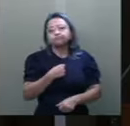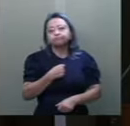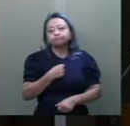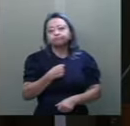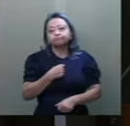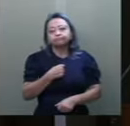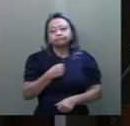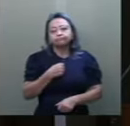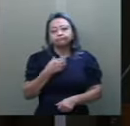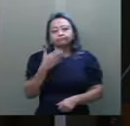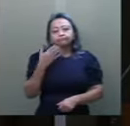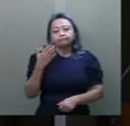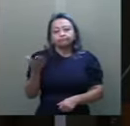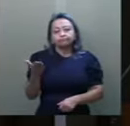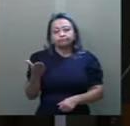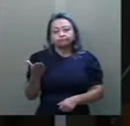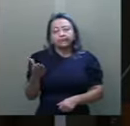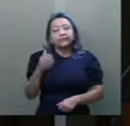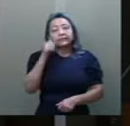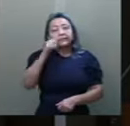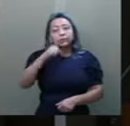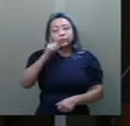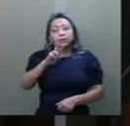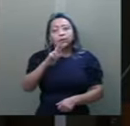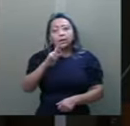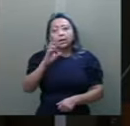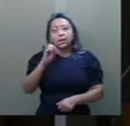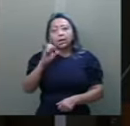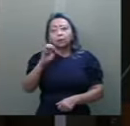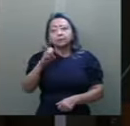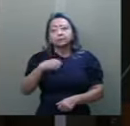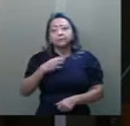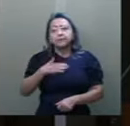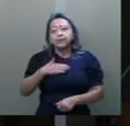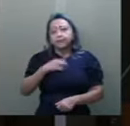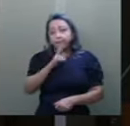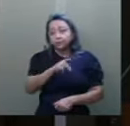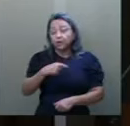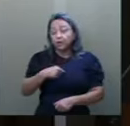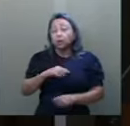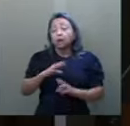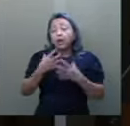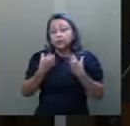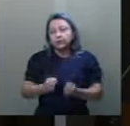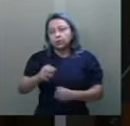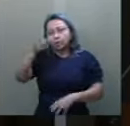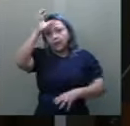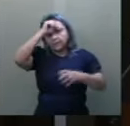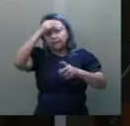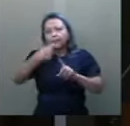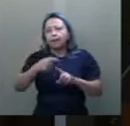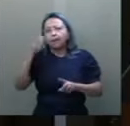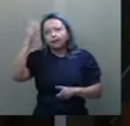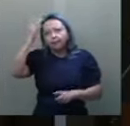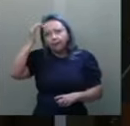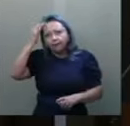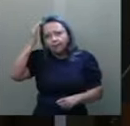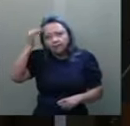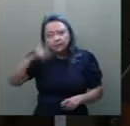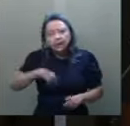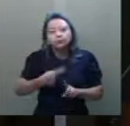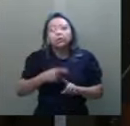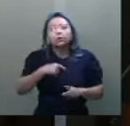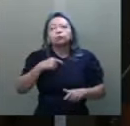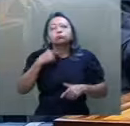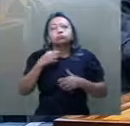senadora Rose, minha professora, a aprender. Porque cada dia mais quero contribuir para